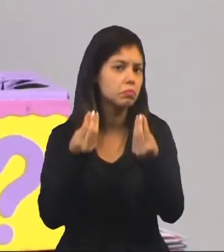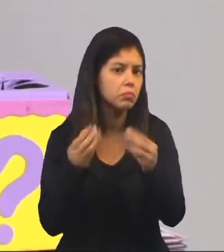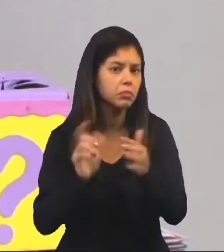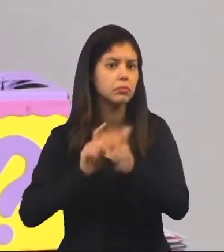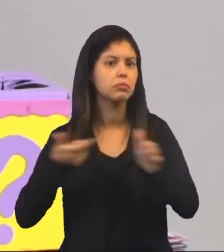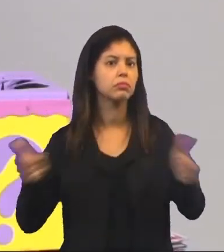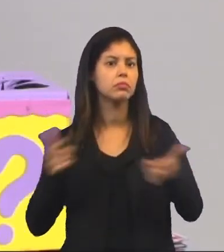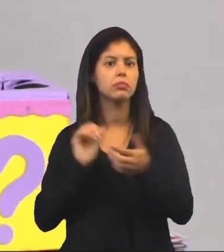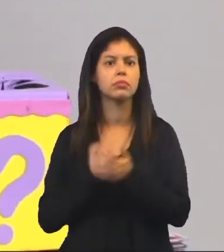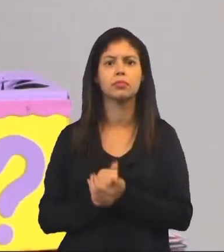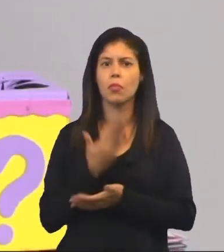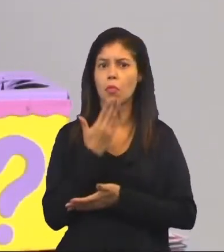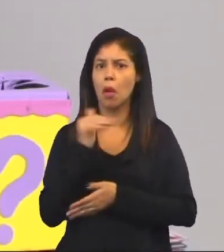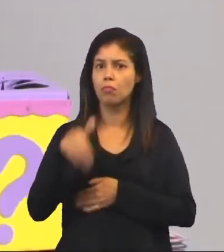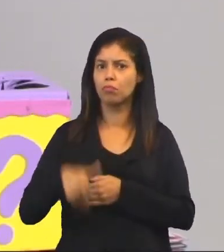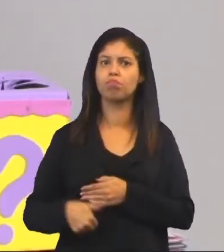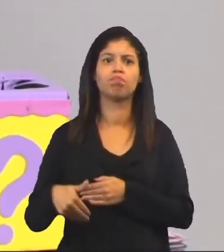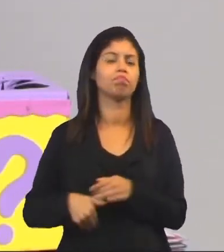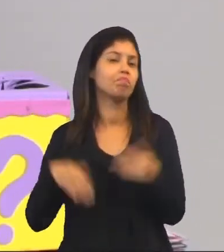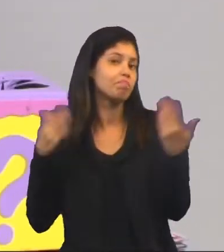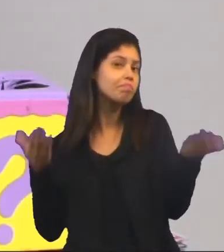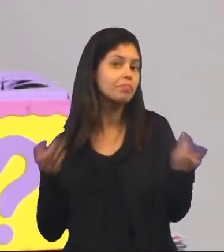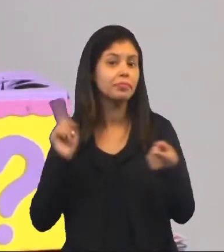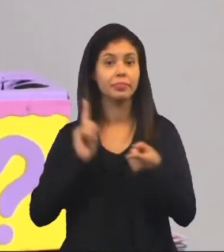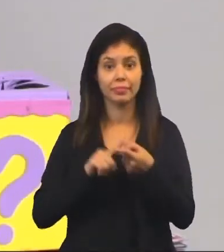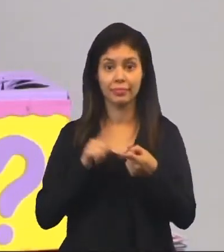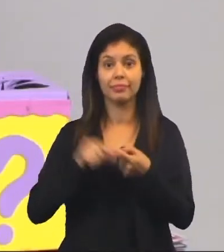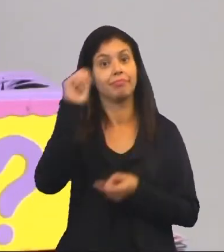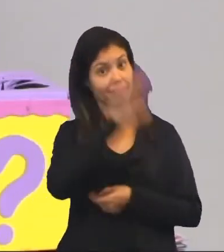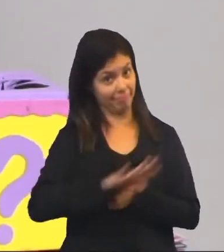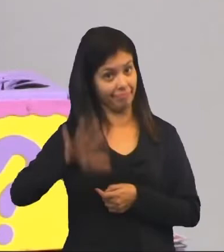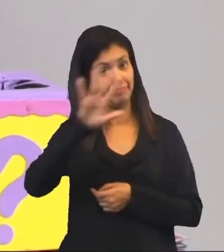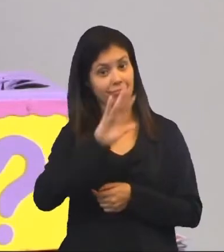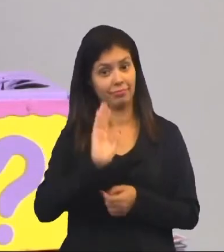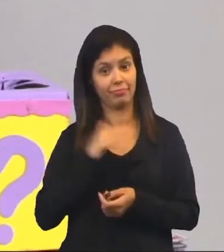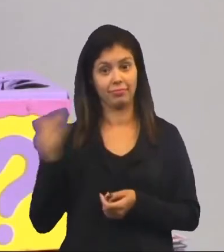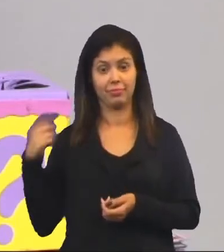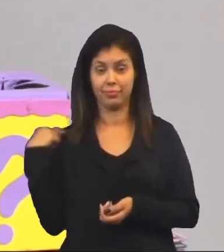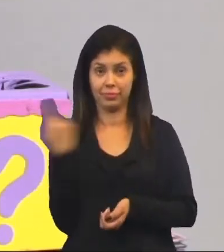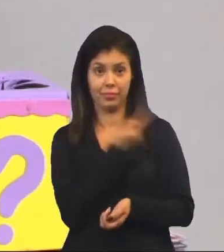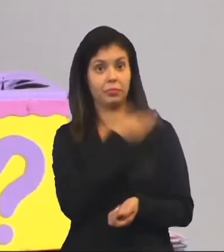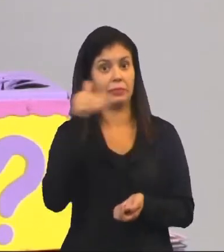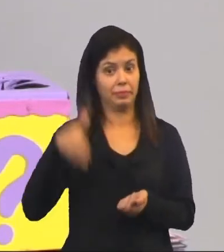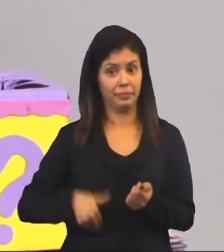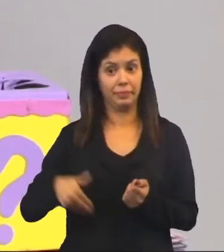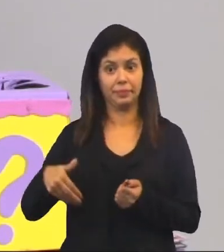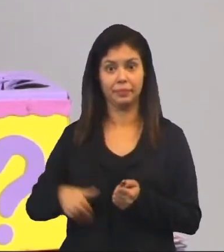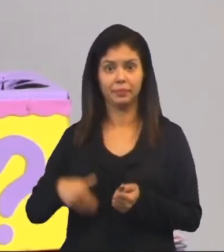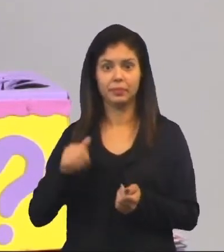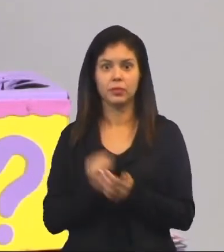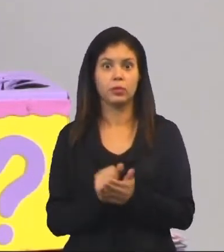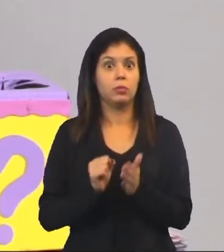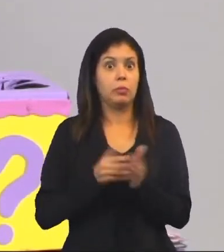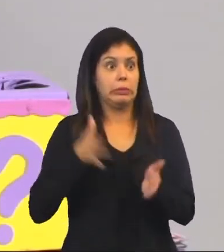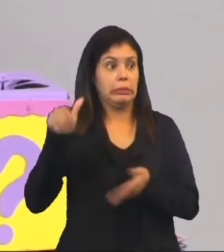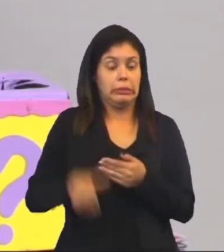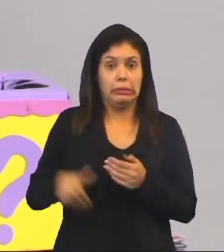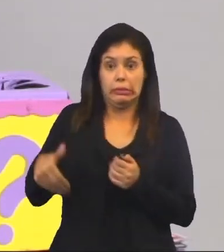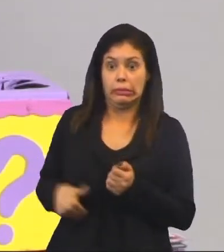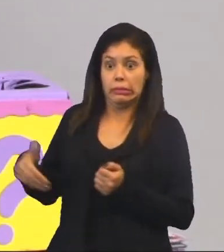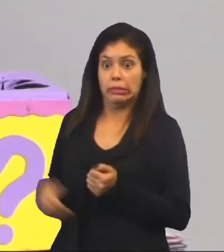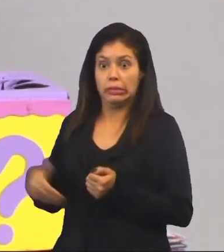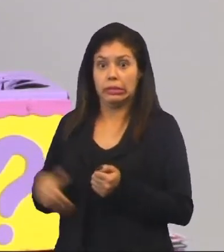Do tamanho da sua fome? Porque, geralmente, quando a gente está com fome, a gente fica com muita